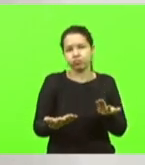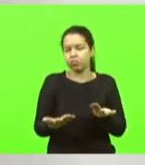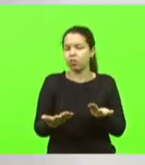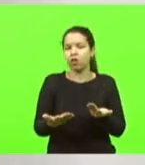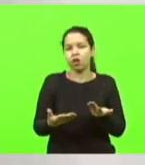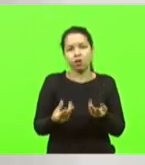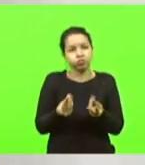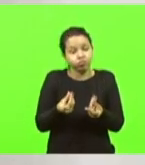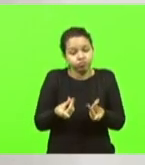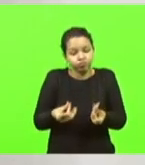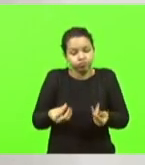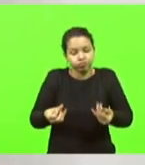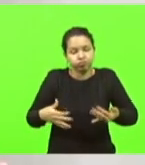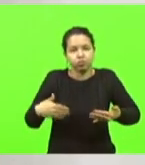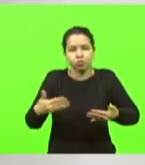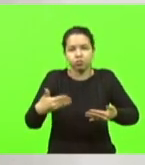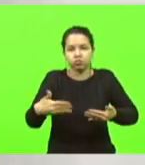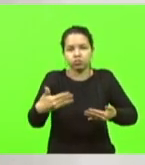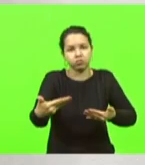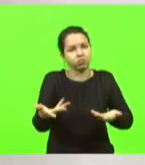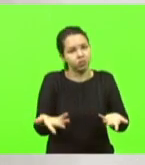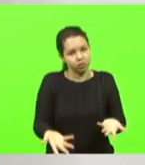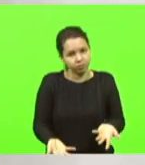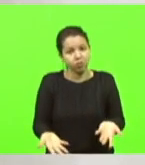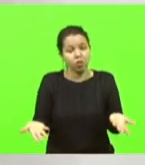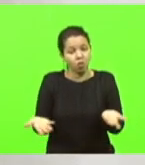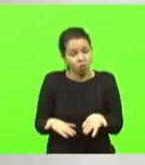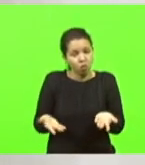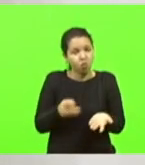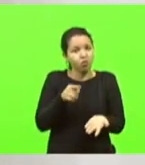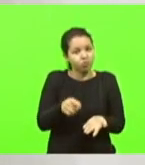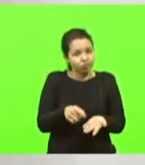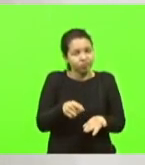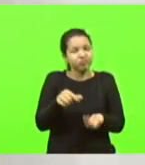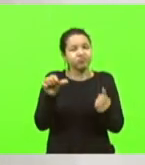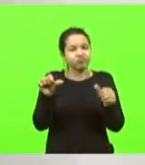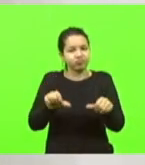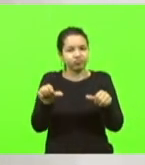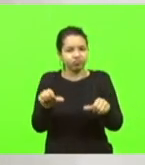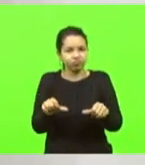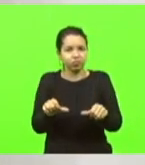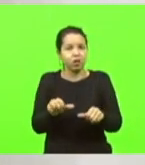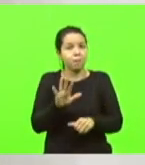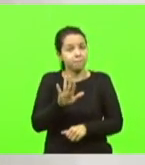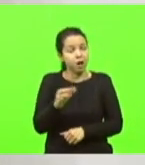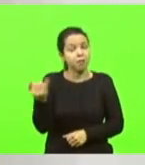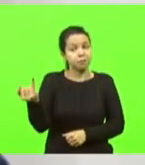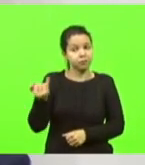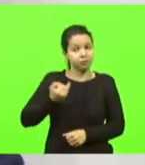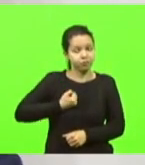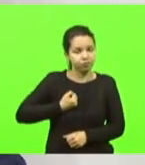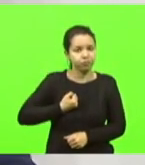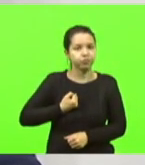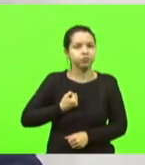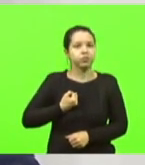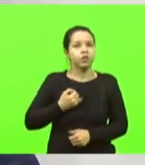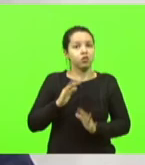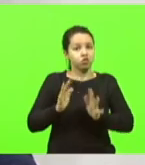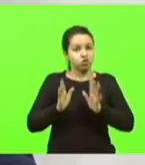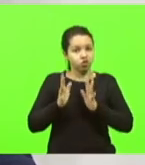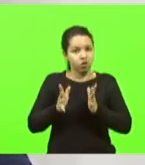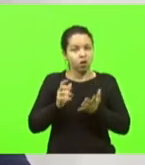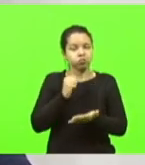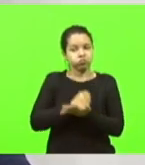equipamento, que vai se desgastando. Ela está hoje numa situação muito delicada. Mas ele me deu a informação de que foi contratado o projeto